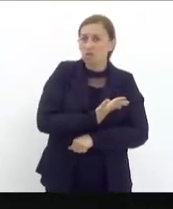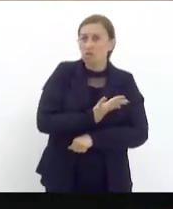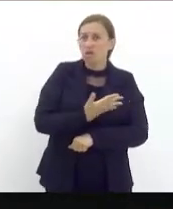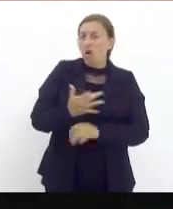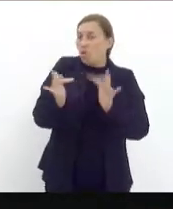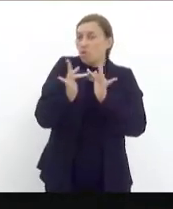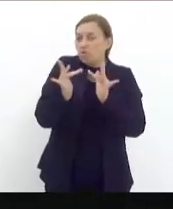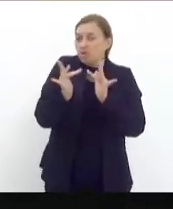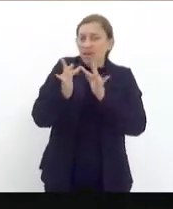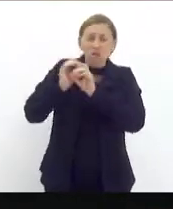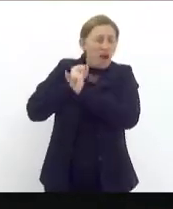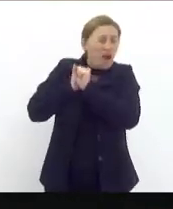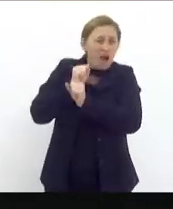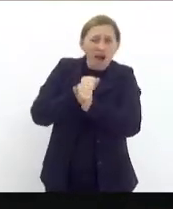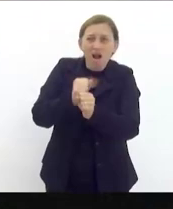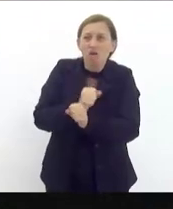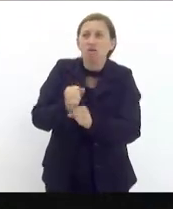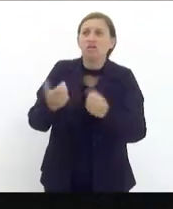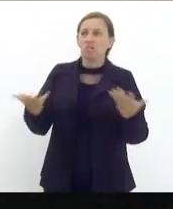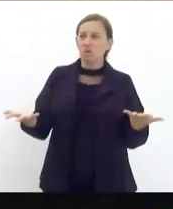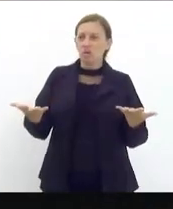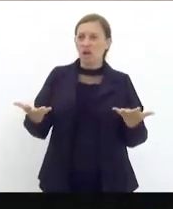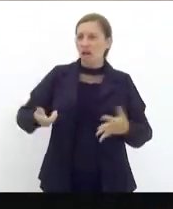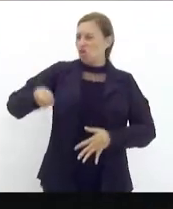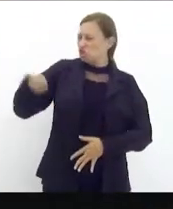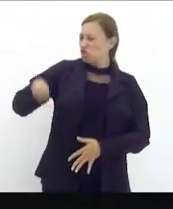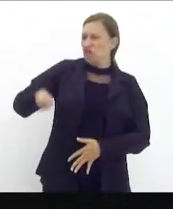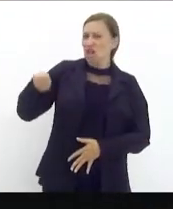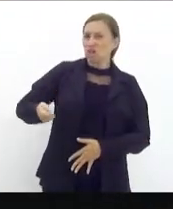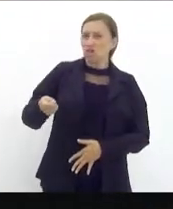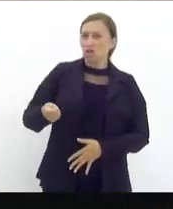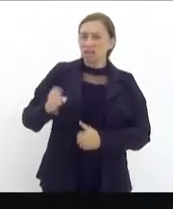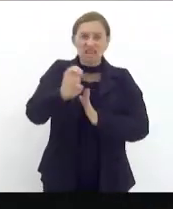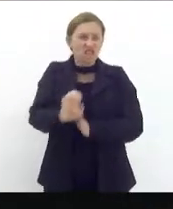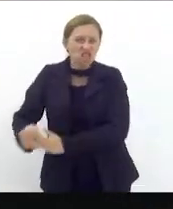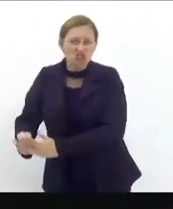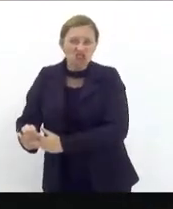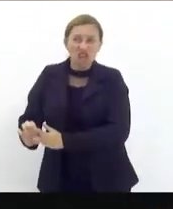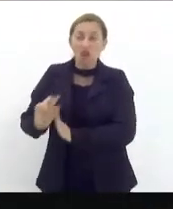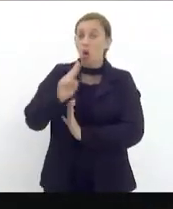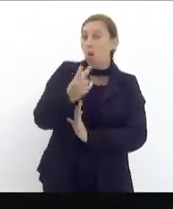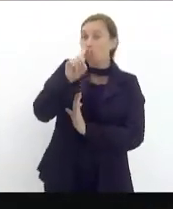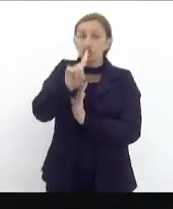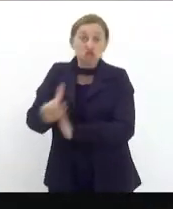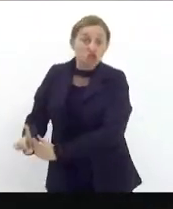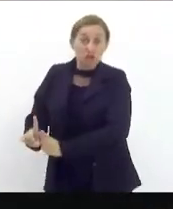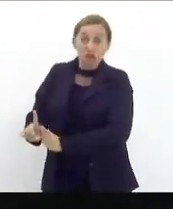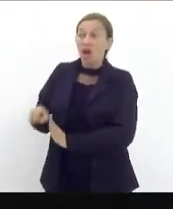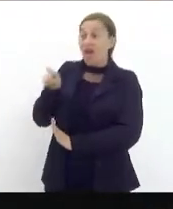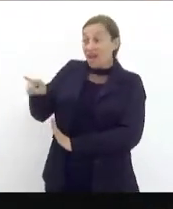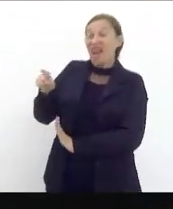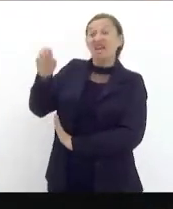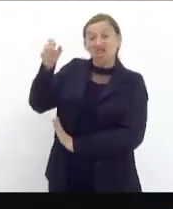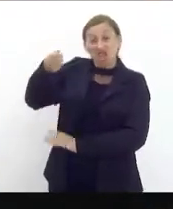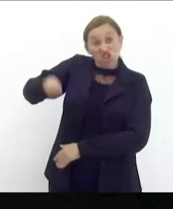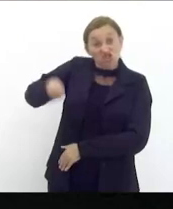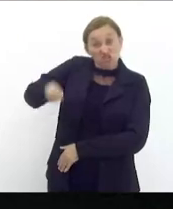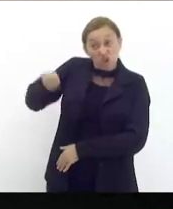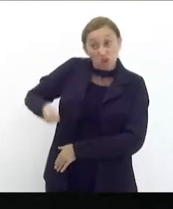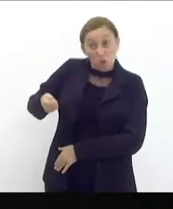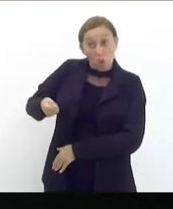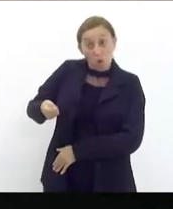comigo ao longo dos anos o cara é um ditador não importa se é de esquerda ou se é de direita o cara é um ditador a